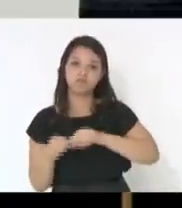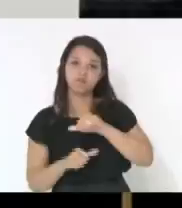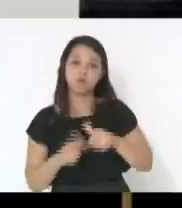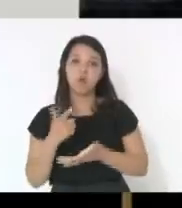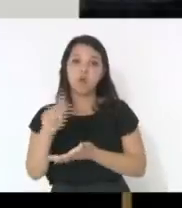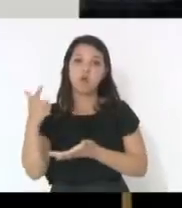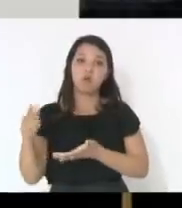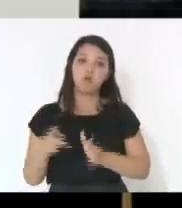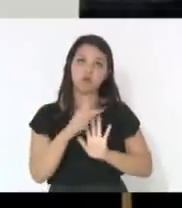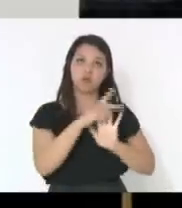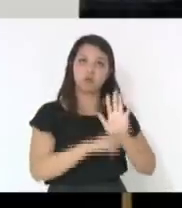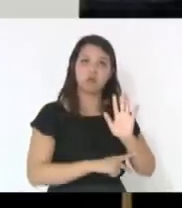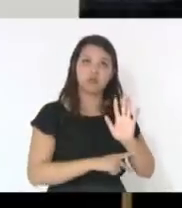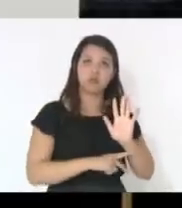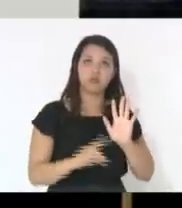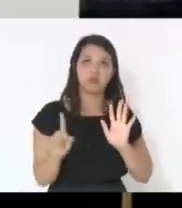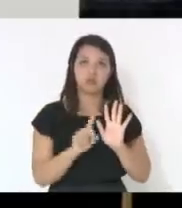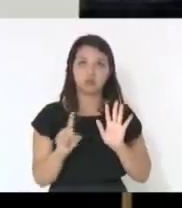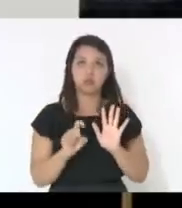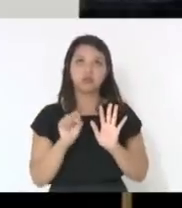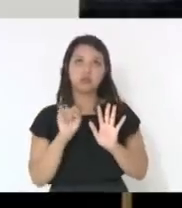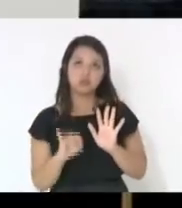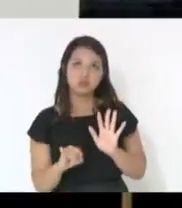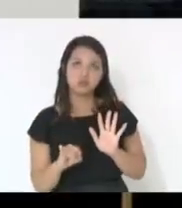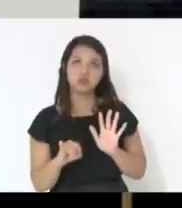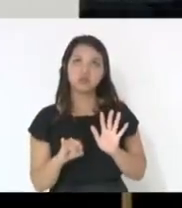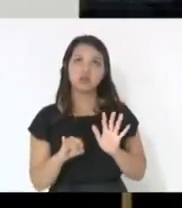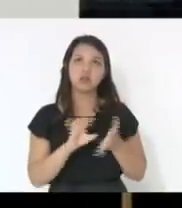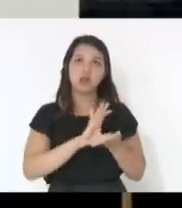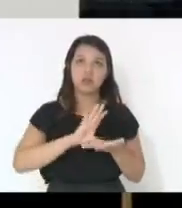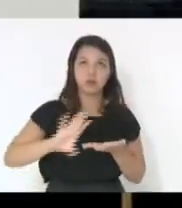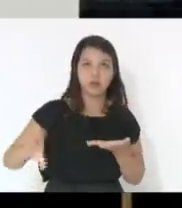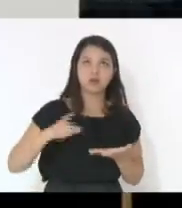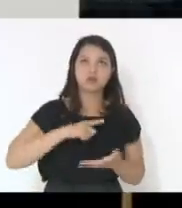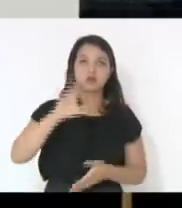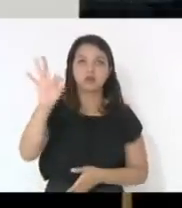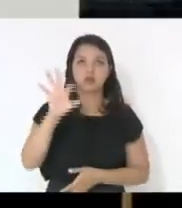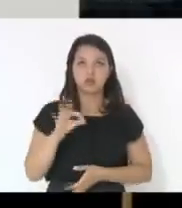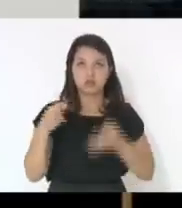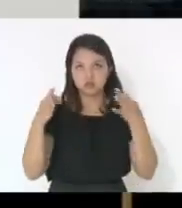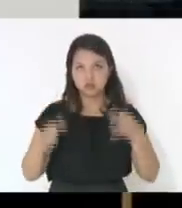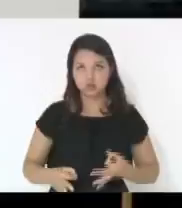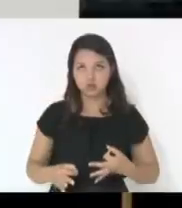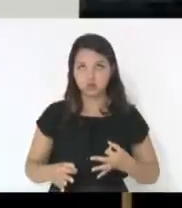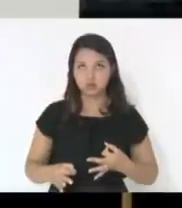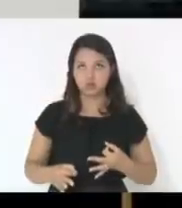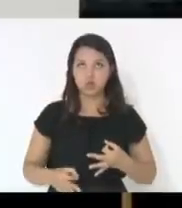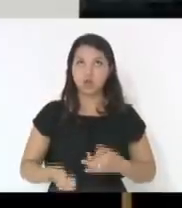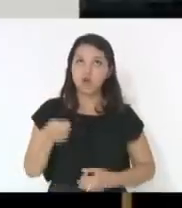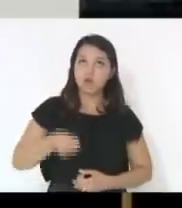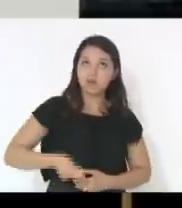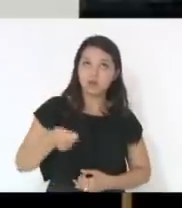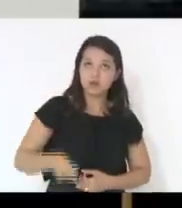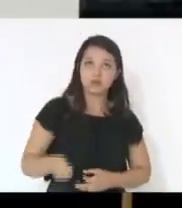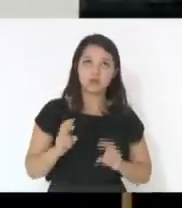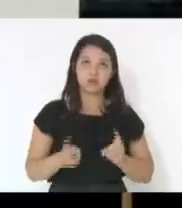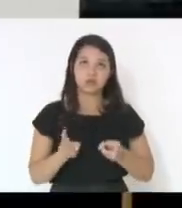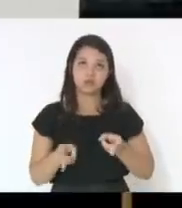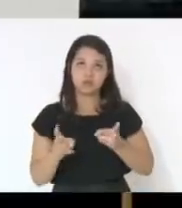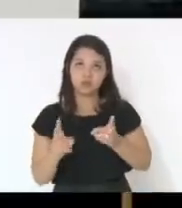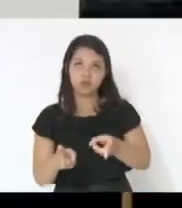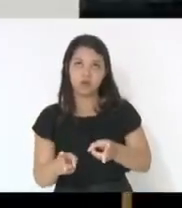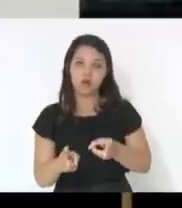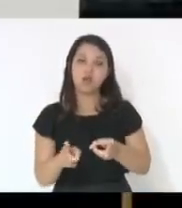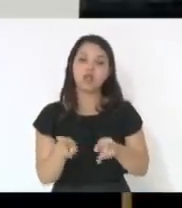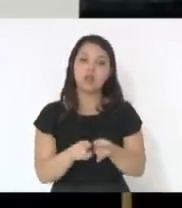não. Você repassa o percentual necessário, obrigatório de caráter continuado. E assim a paralisação